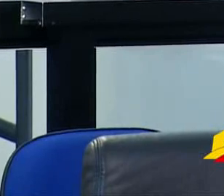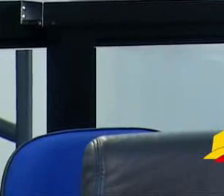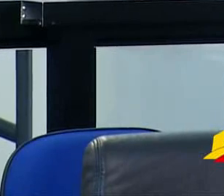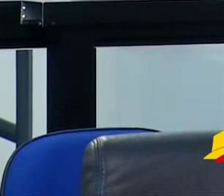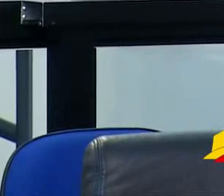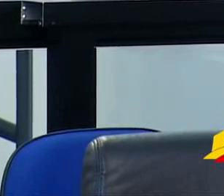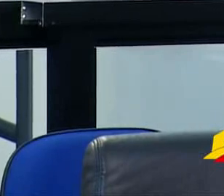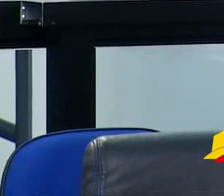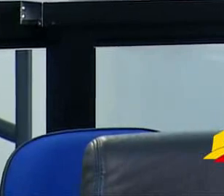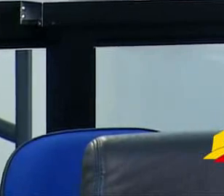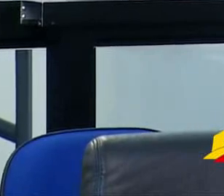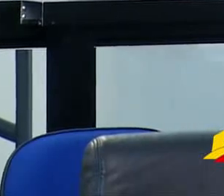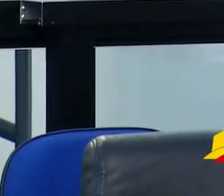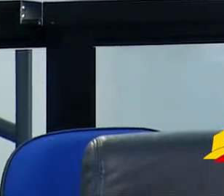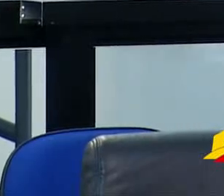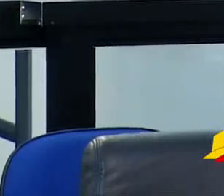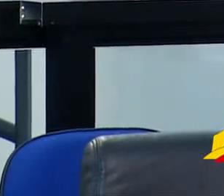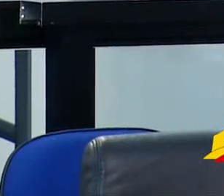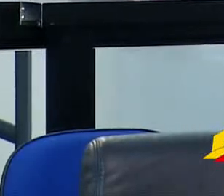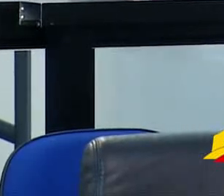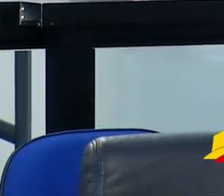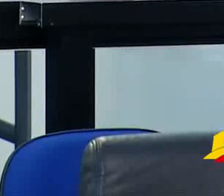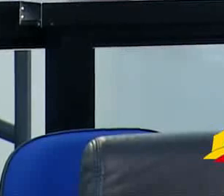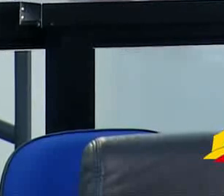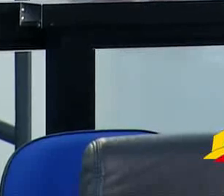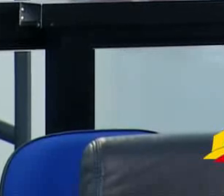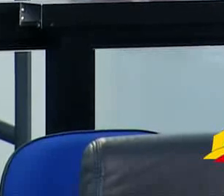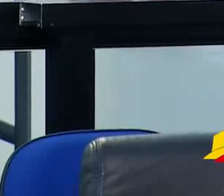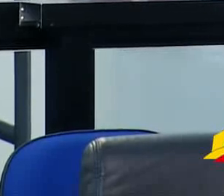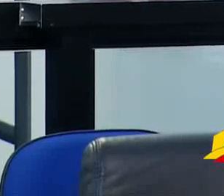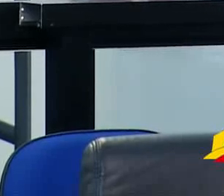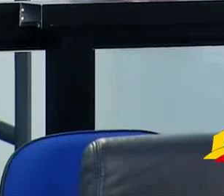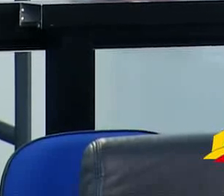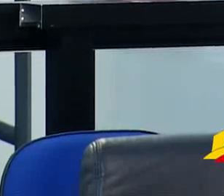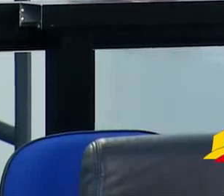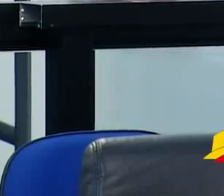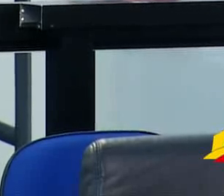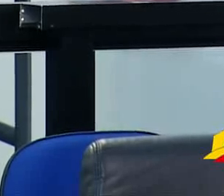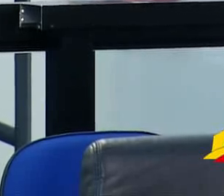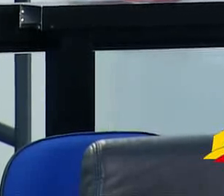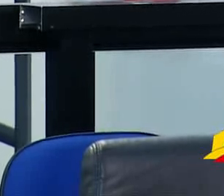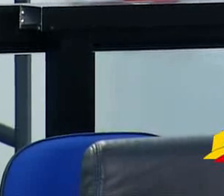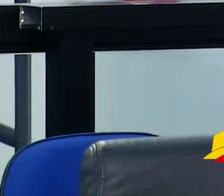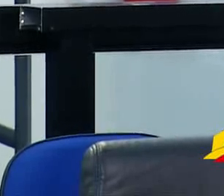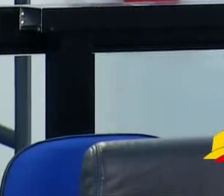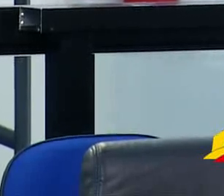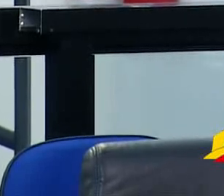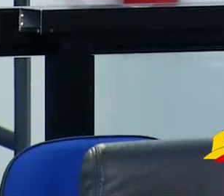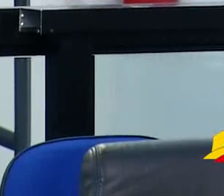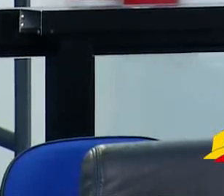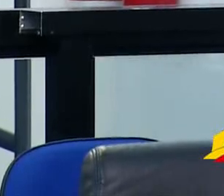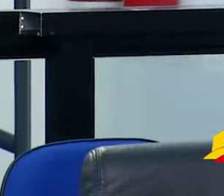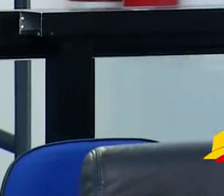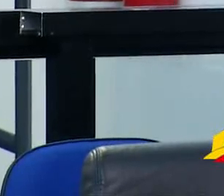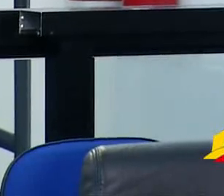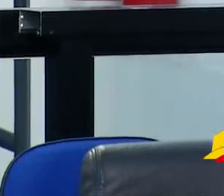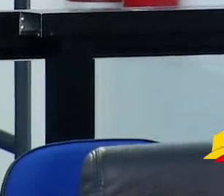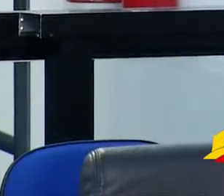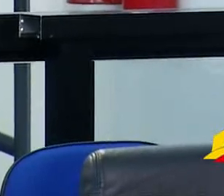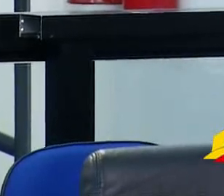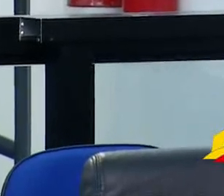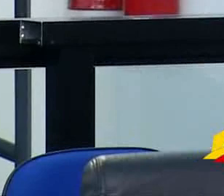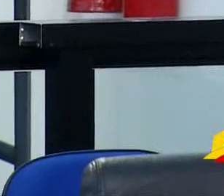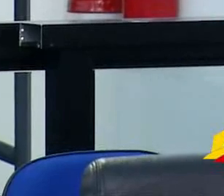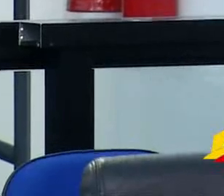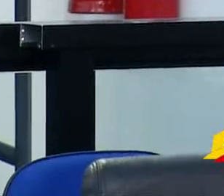condomínios. E esses que você está falando, dessas áreas específicas aí, já são condomínios com mais de 20 anos, que não tinham uma lei que